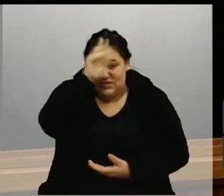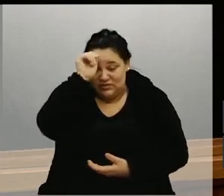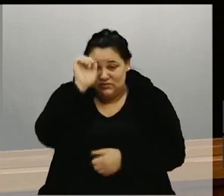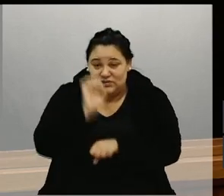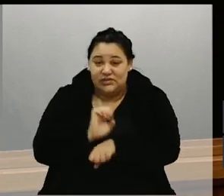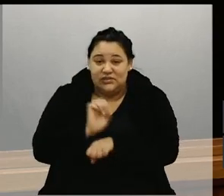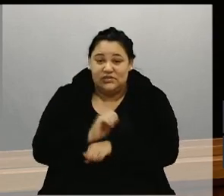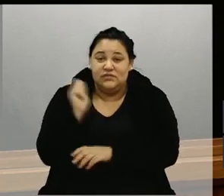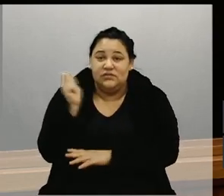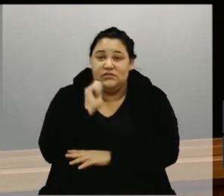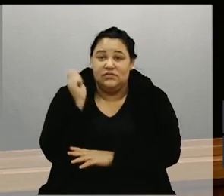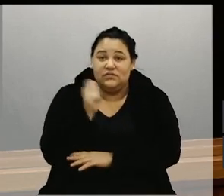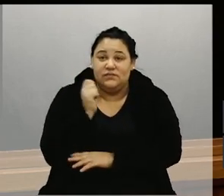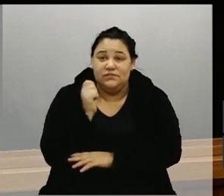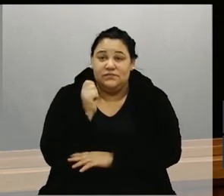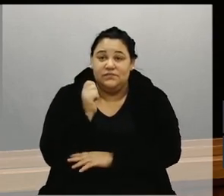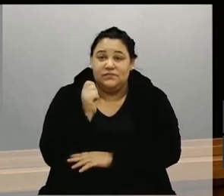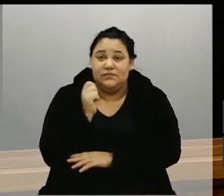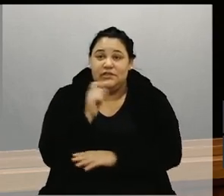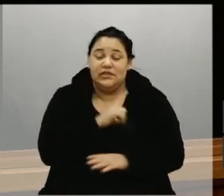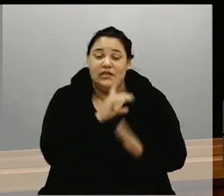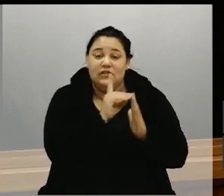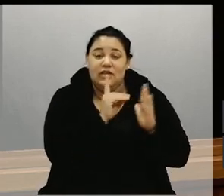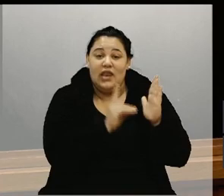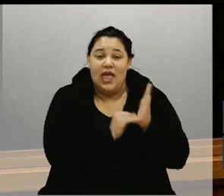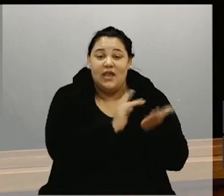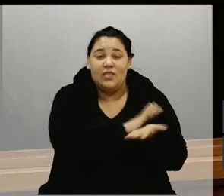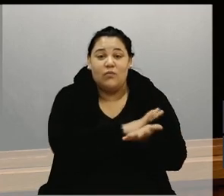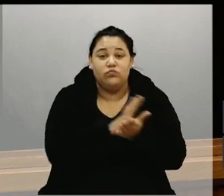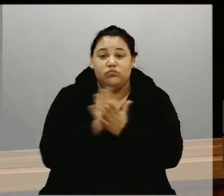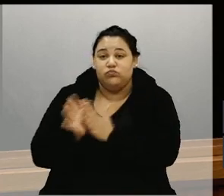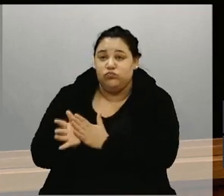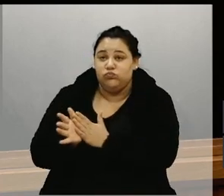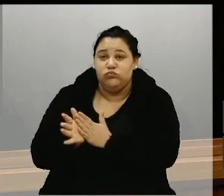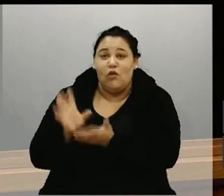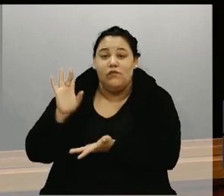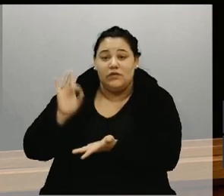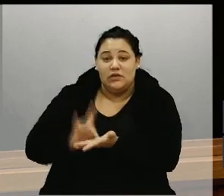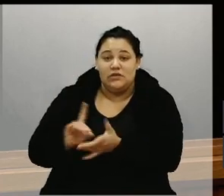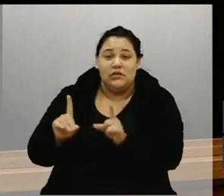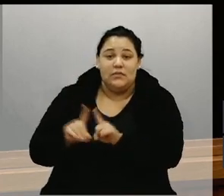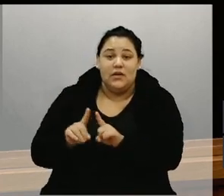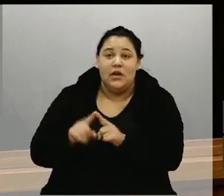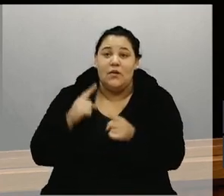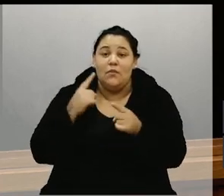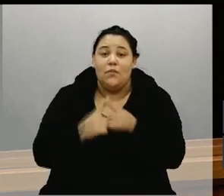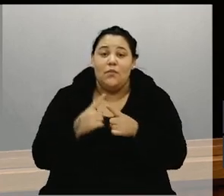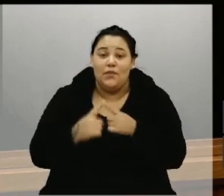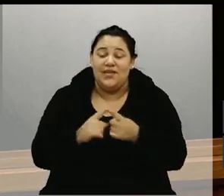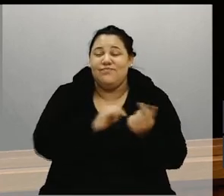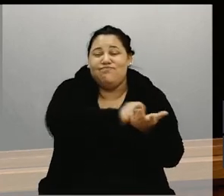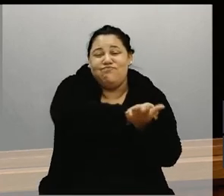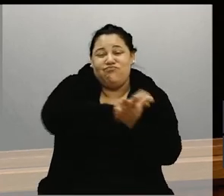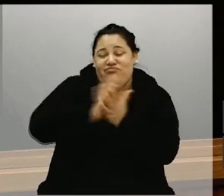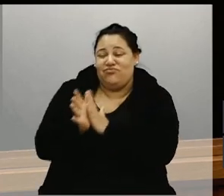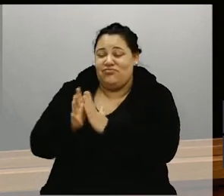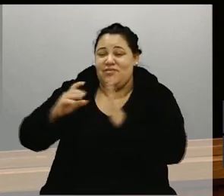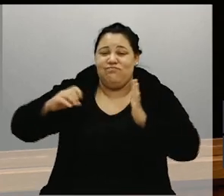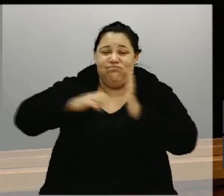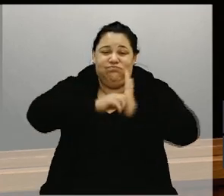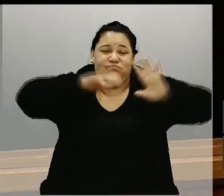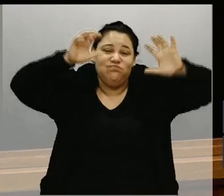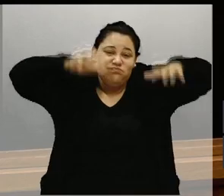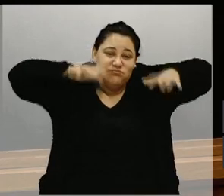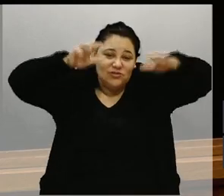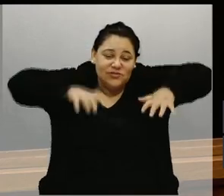do Rio Grande do Sul, com decreto de calamidade pública em vigor, em virtude da catástrofe climática que assola